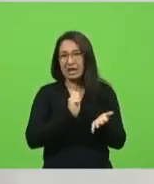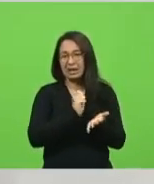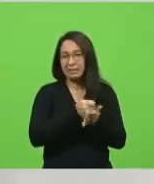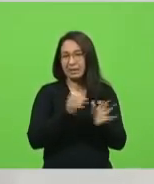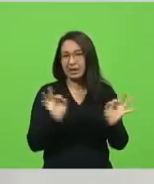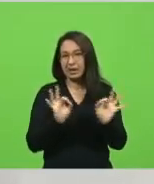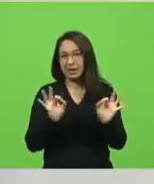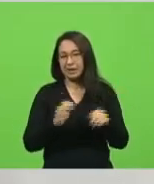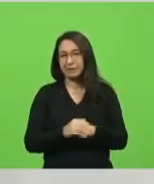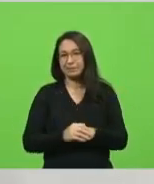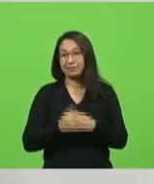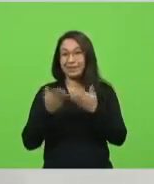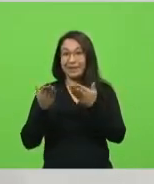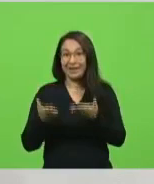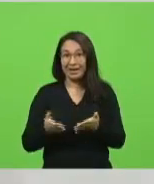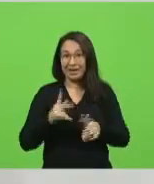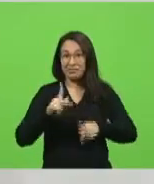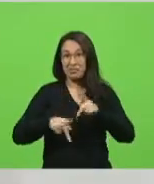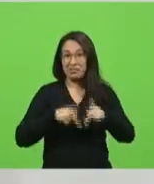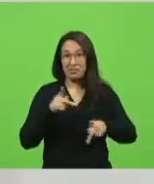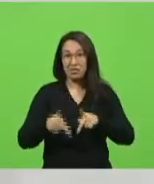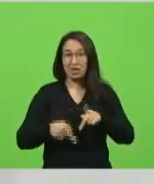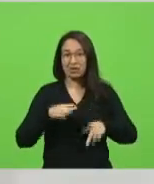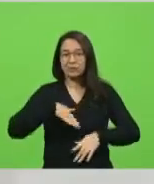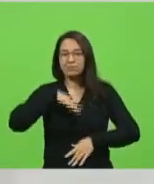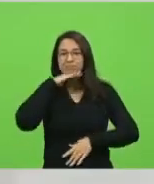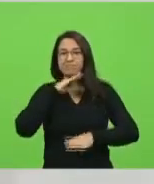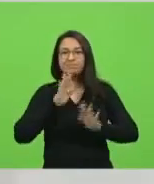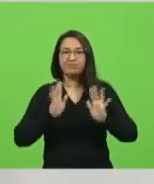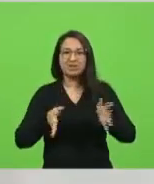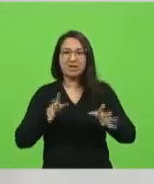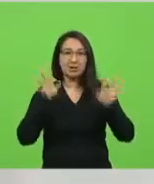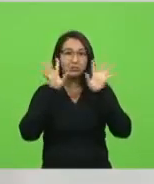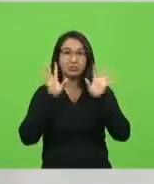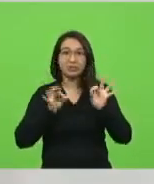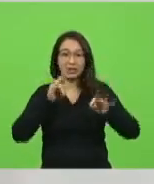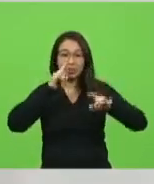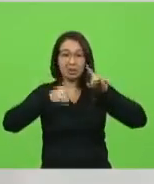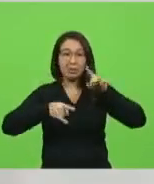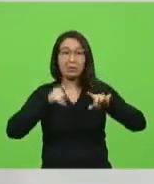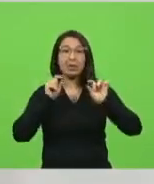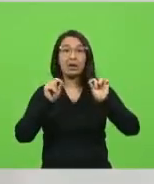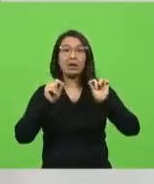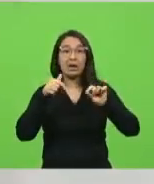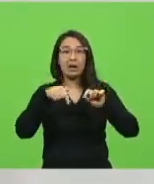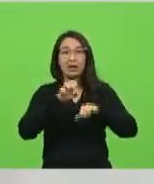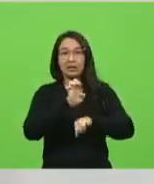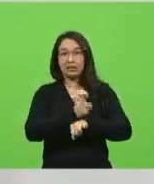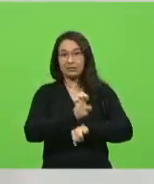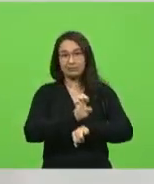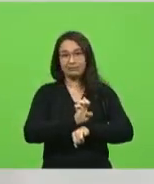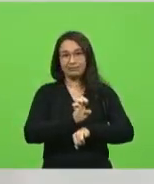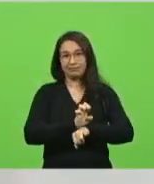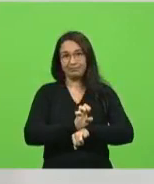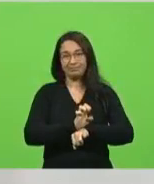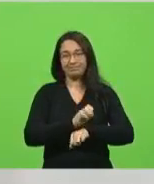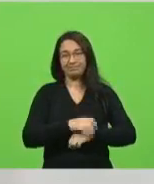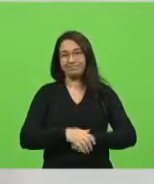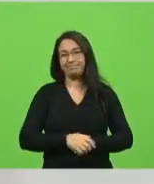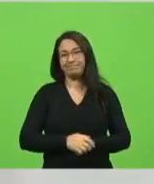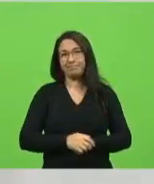saber quem manda no Estado. E uma resposta dessa, está aqui a resposta da reunião, além do desconforto.